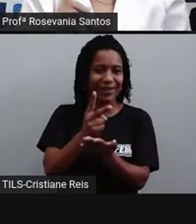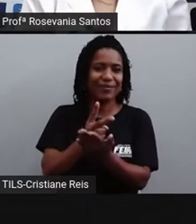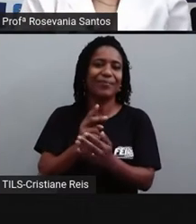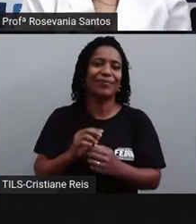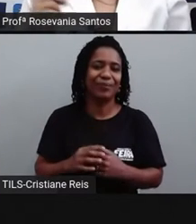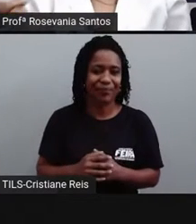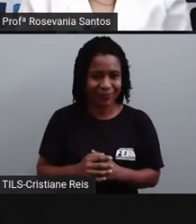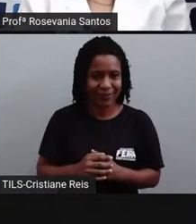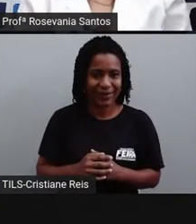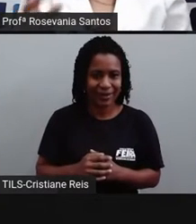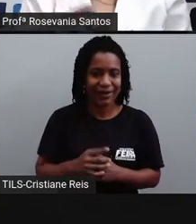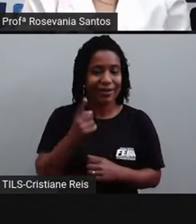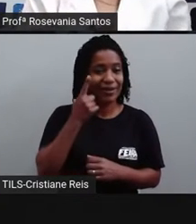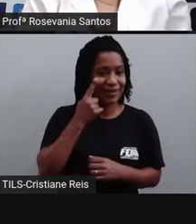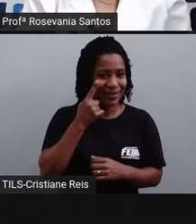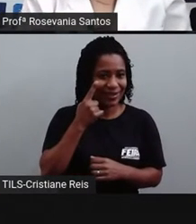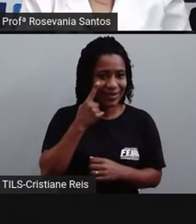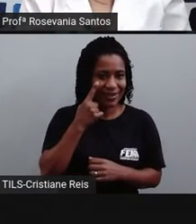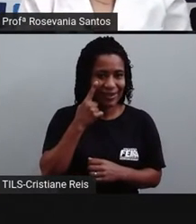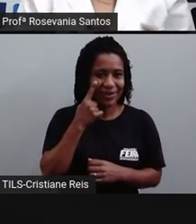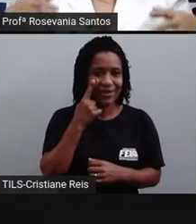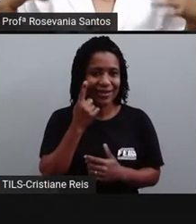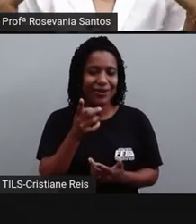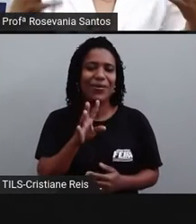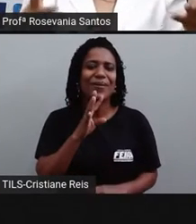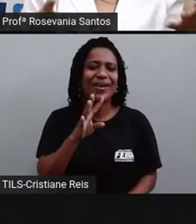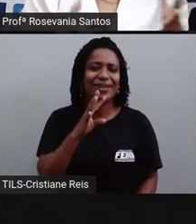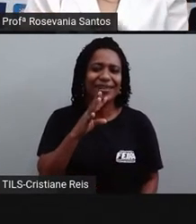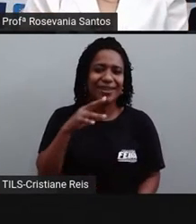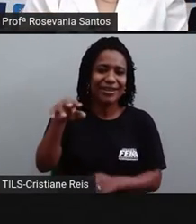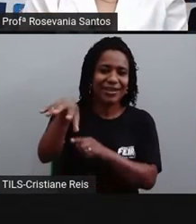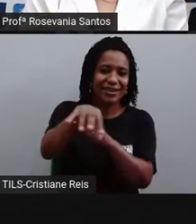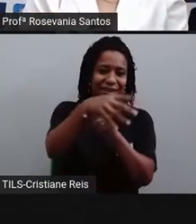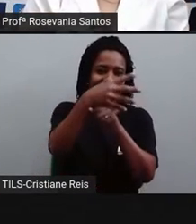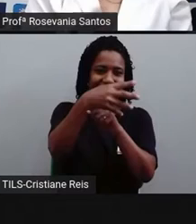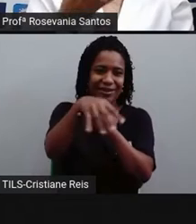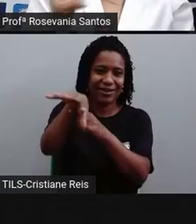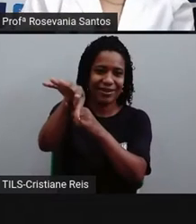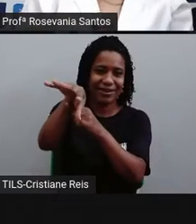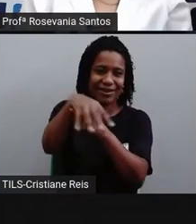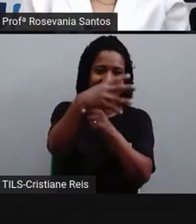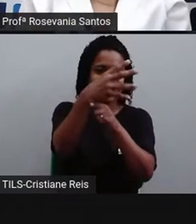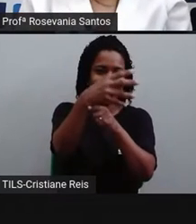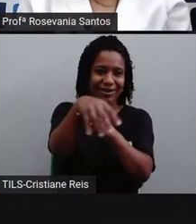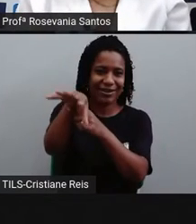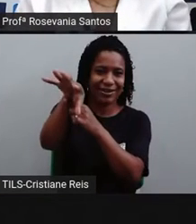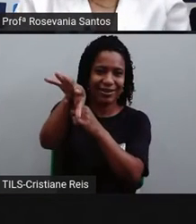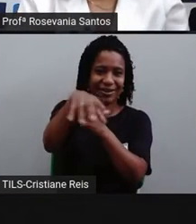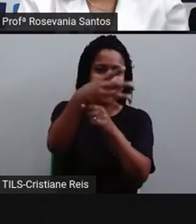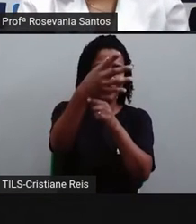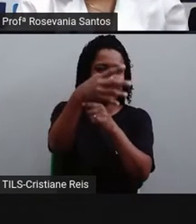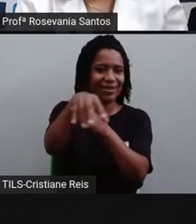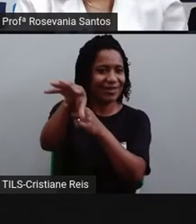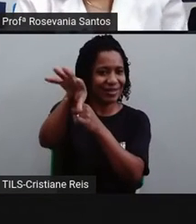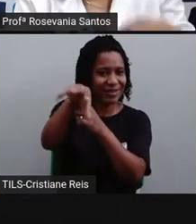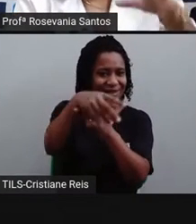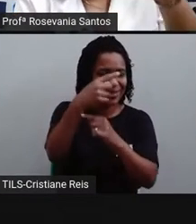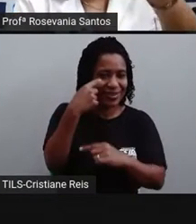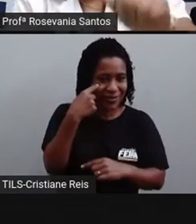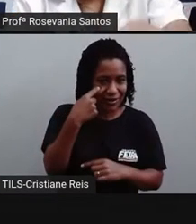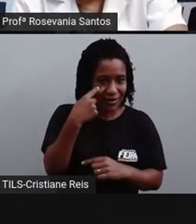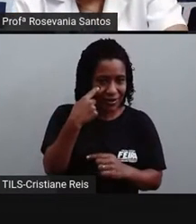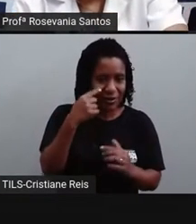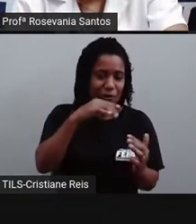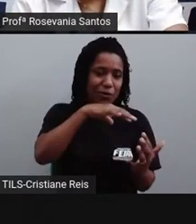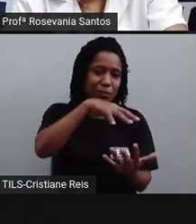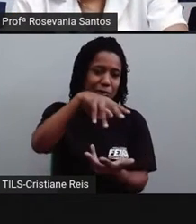todo fazendo aquele movimento em forma de pêndulo que mostra essa questão aí. Se ele só